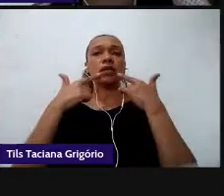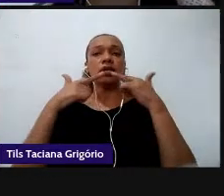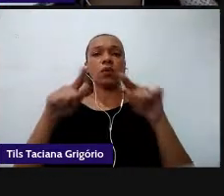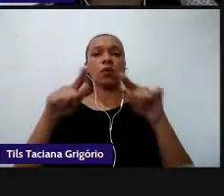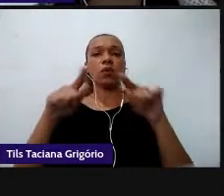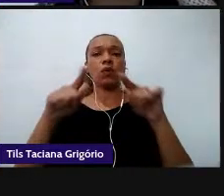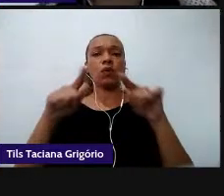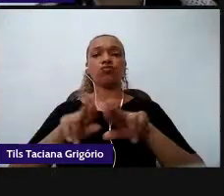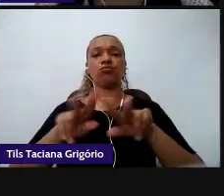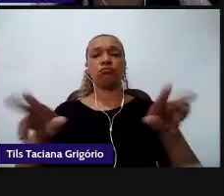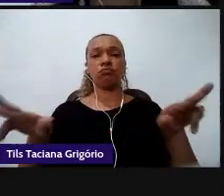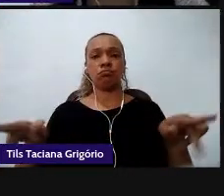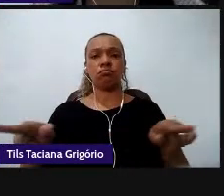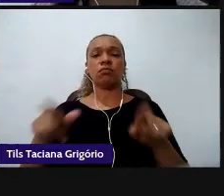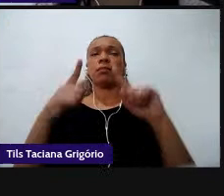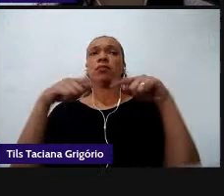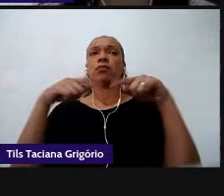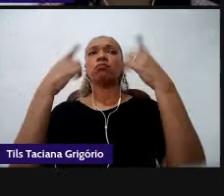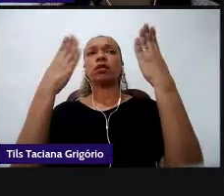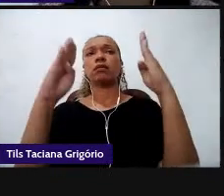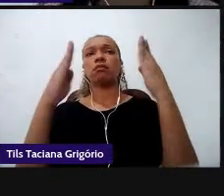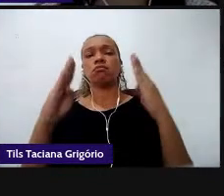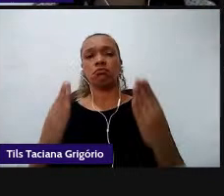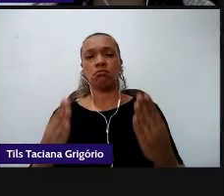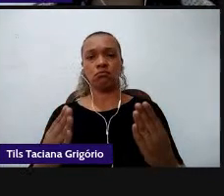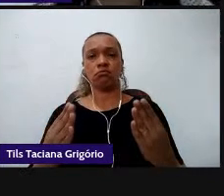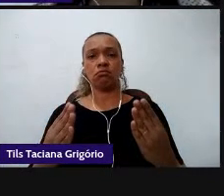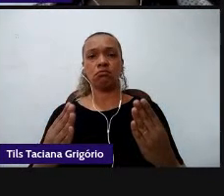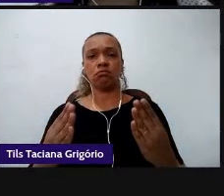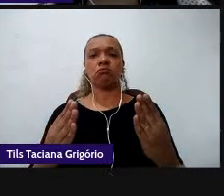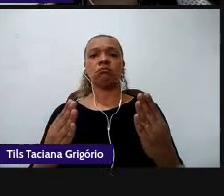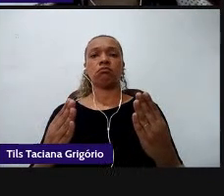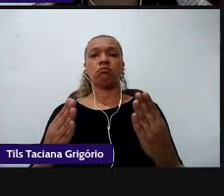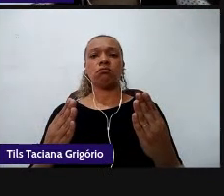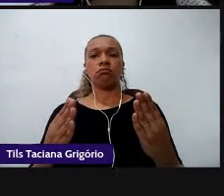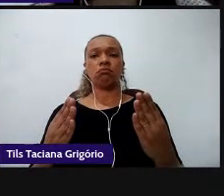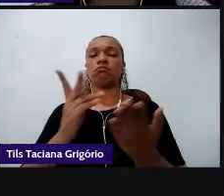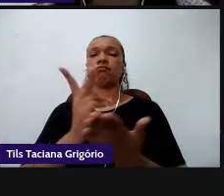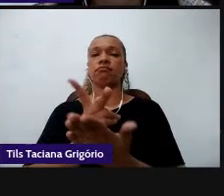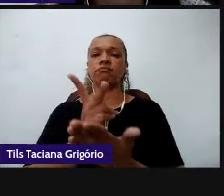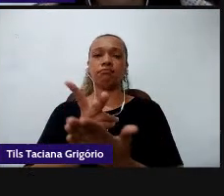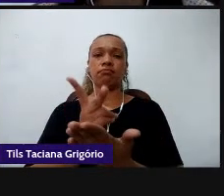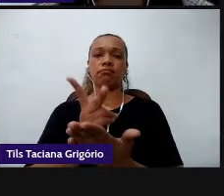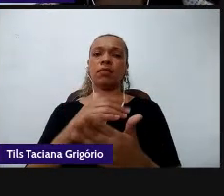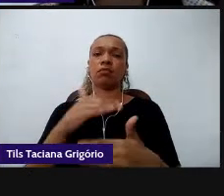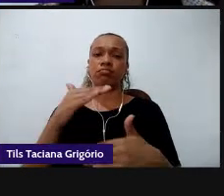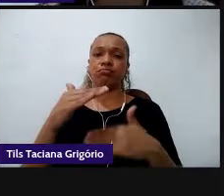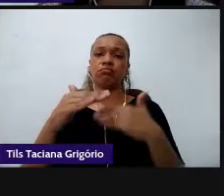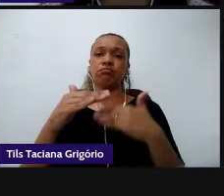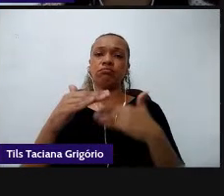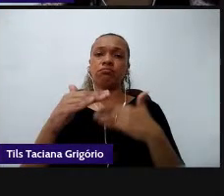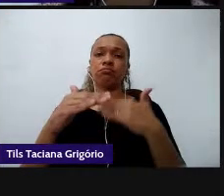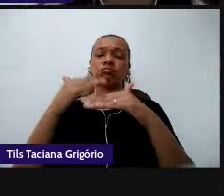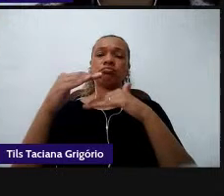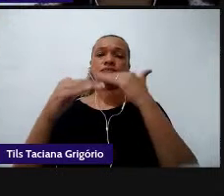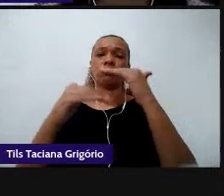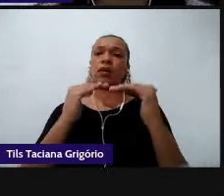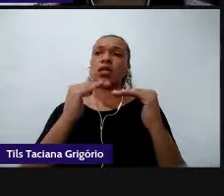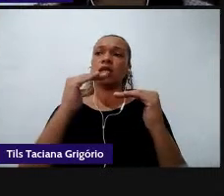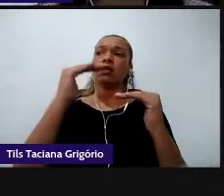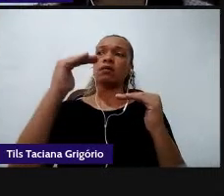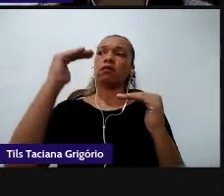âmbito da análise então veja eu vou sempre avançando os níveis para que o estudante ele